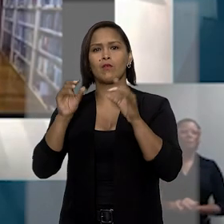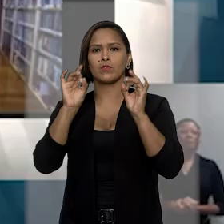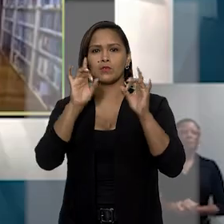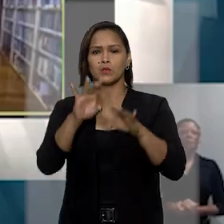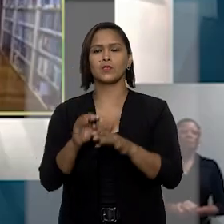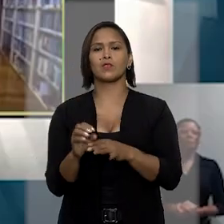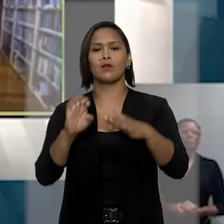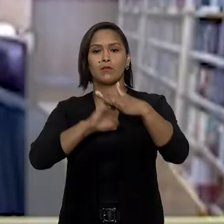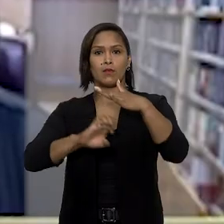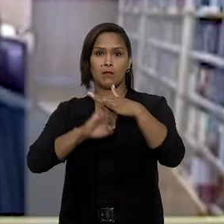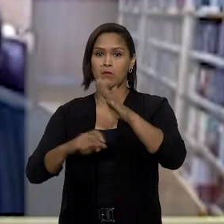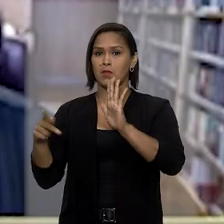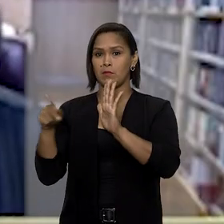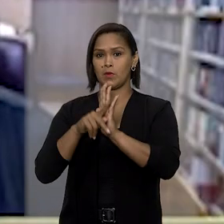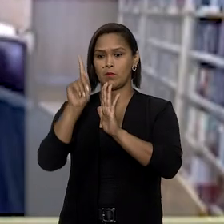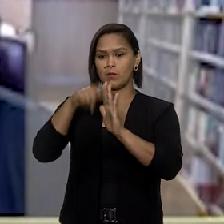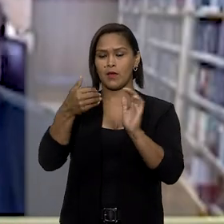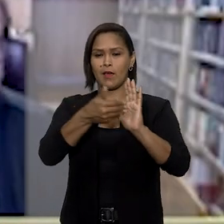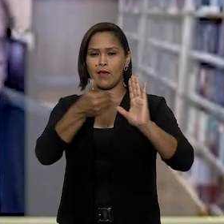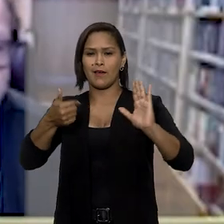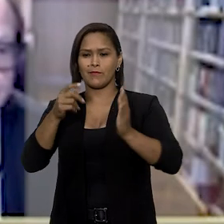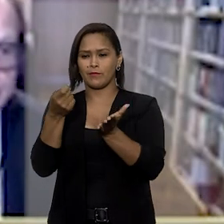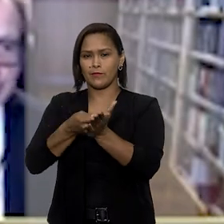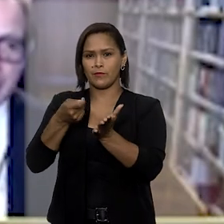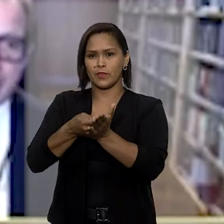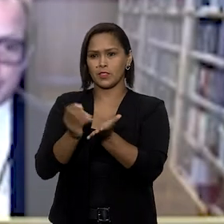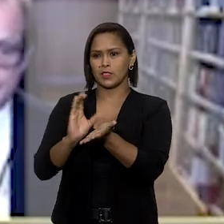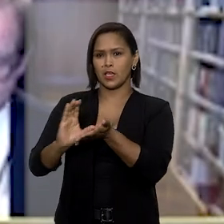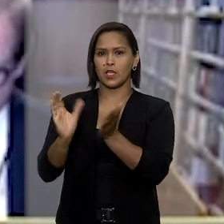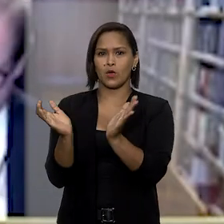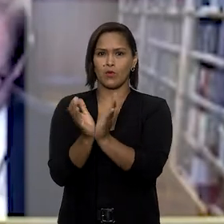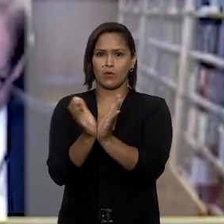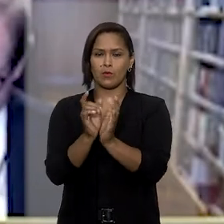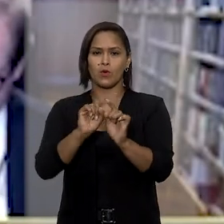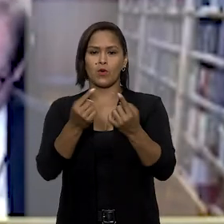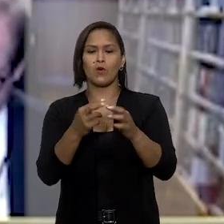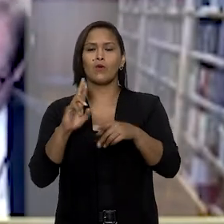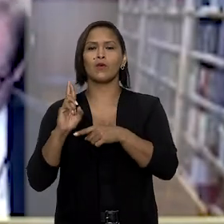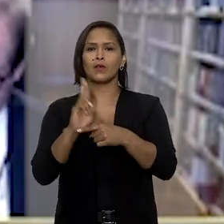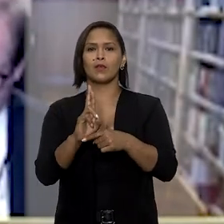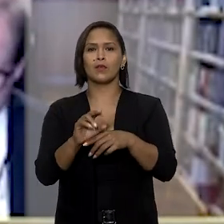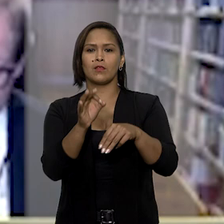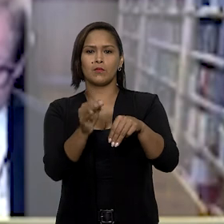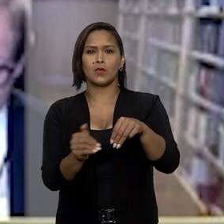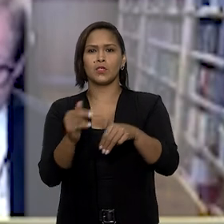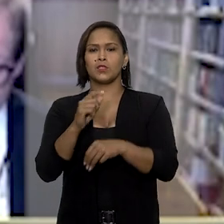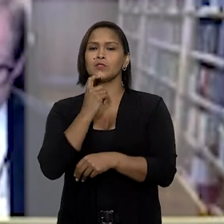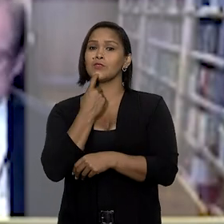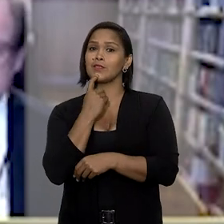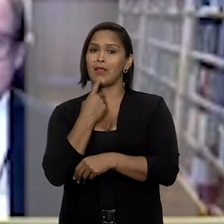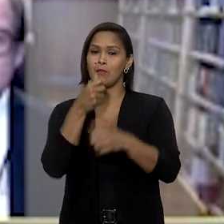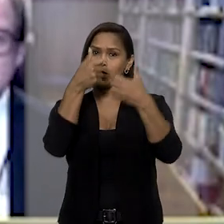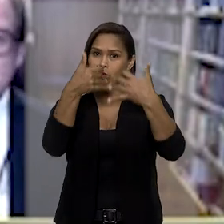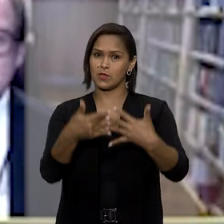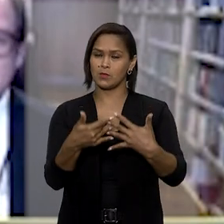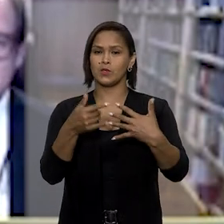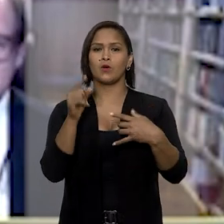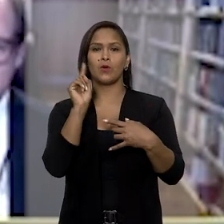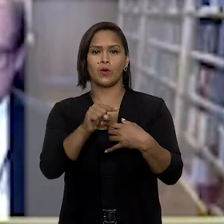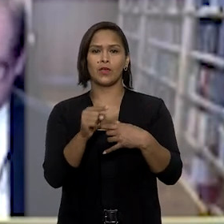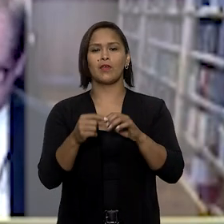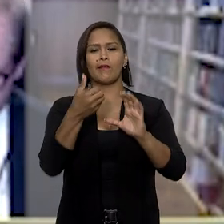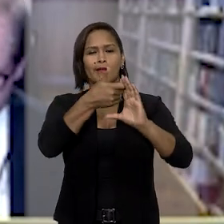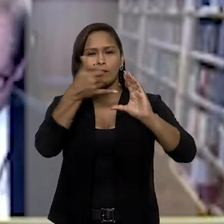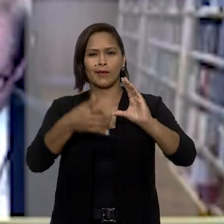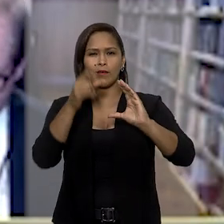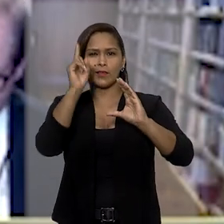especial da PepsiCo para afastar a indenização de caráter coletivo. O relator, ministro Luiz Felipe Salomão, explicou